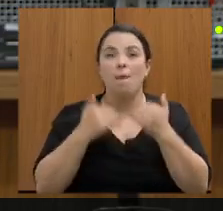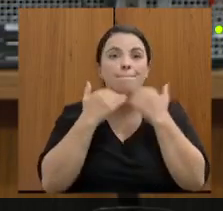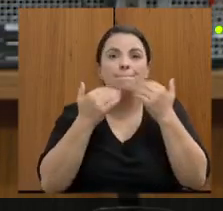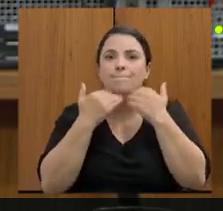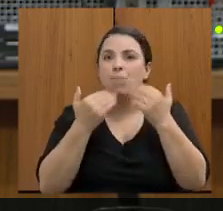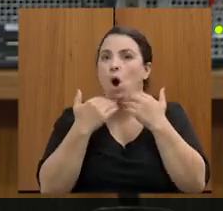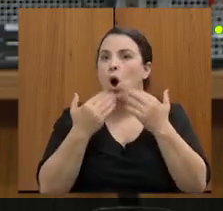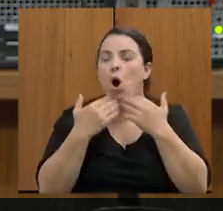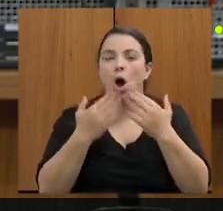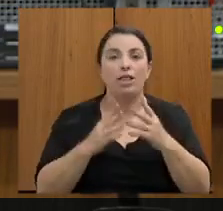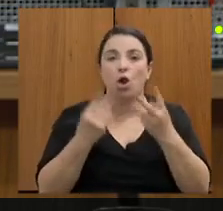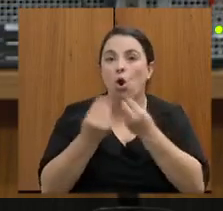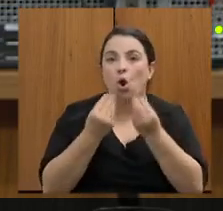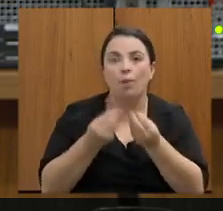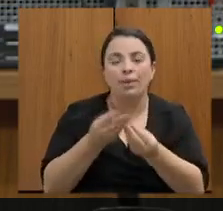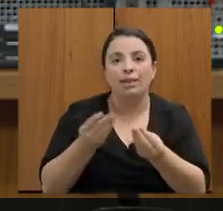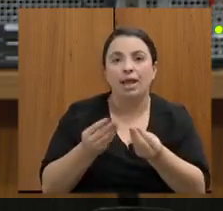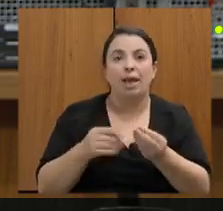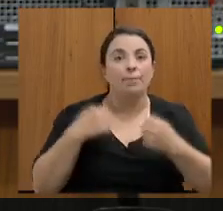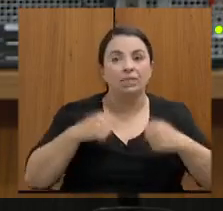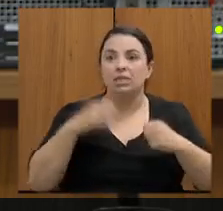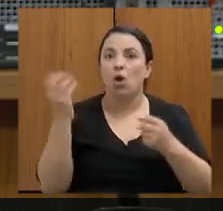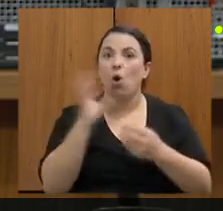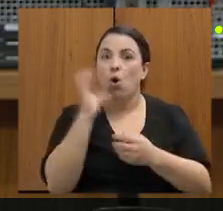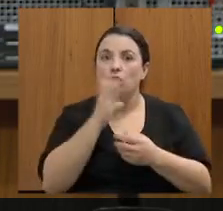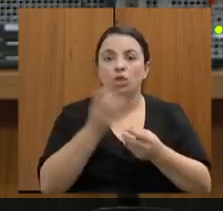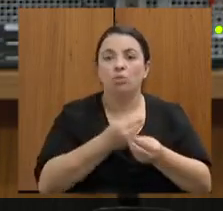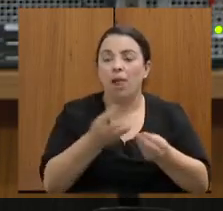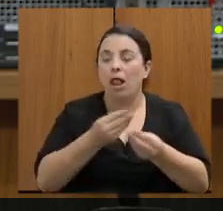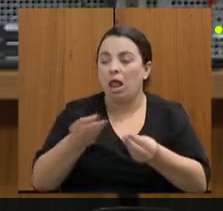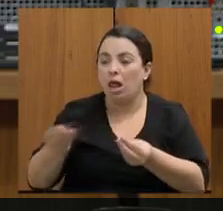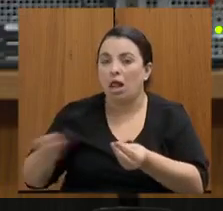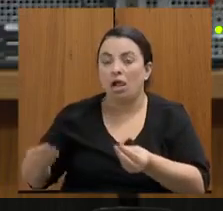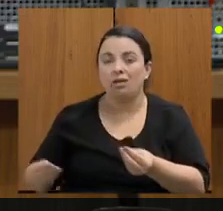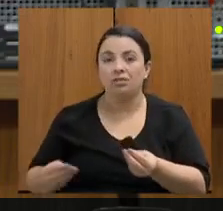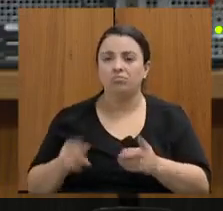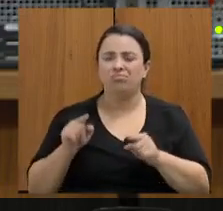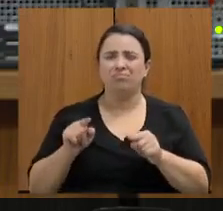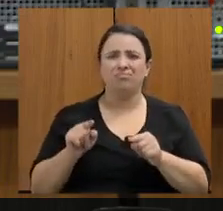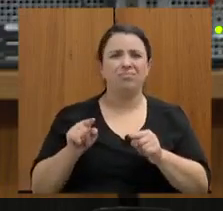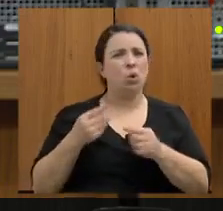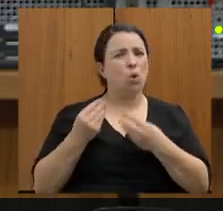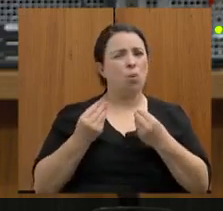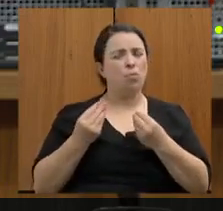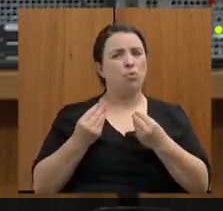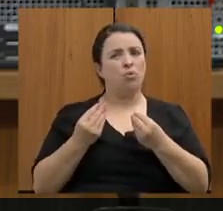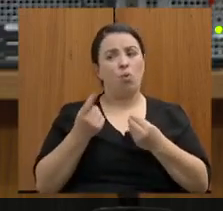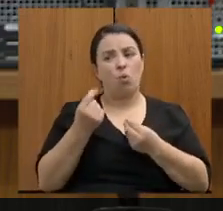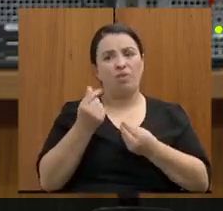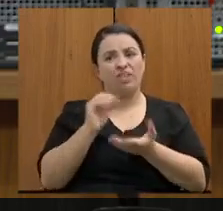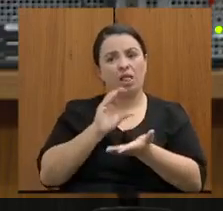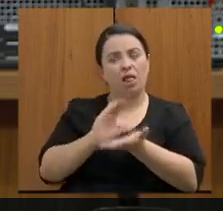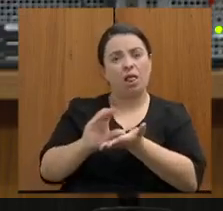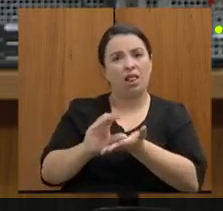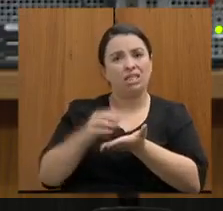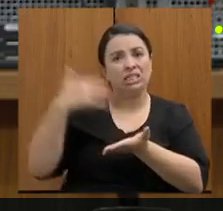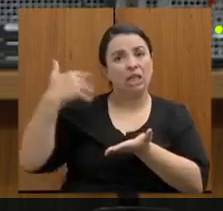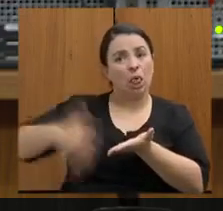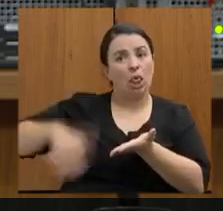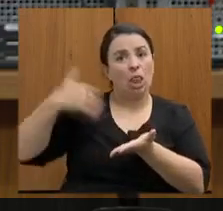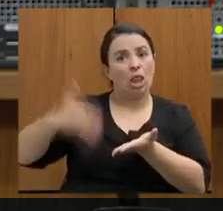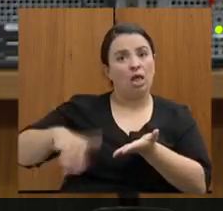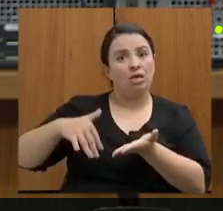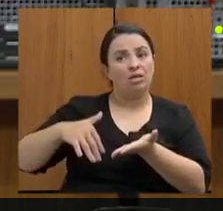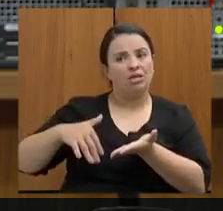pressa na entrega desses investimentos tão altos recebemos a resposta que se tratava de impedimento por vedações